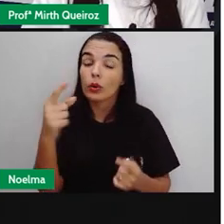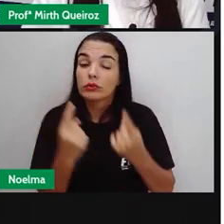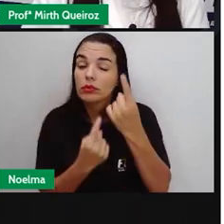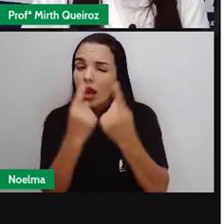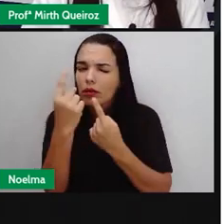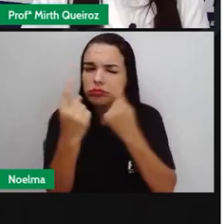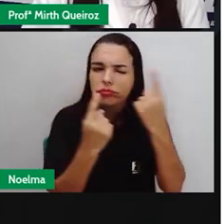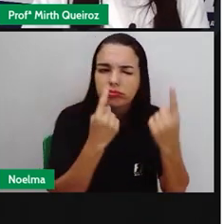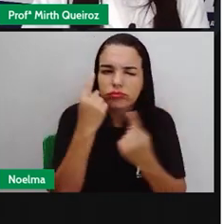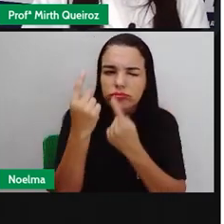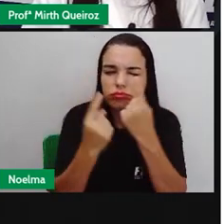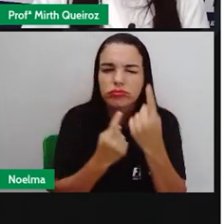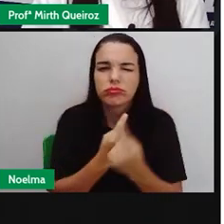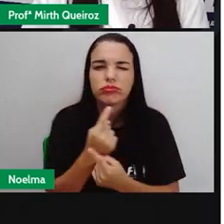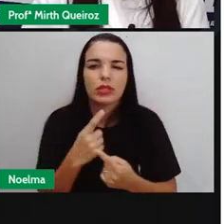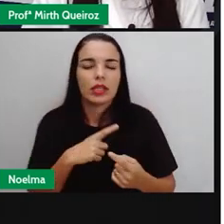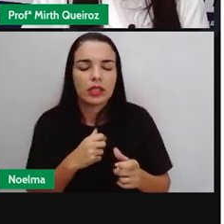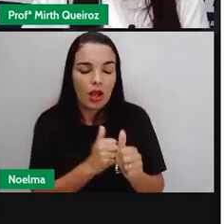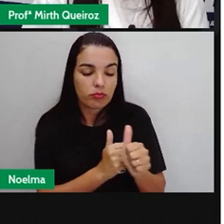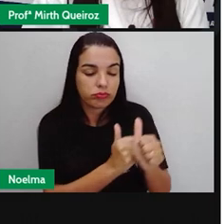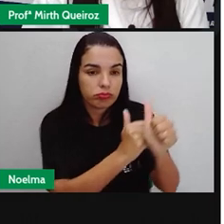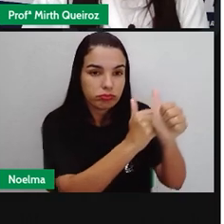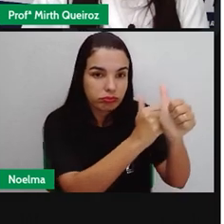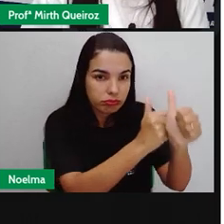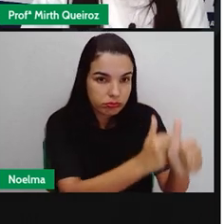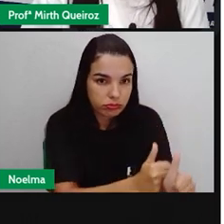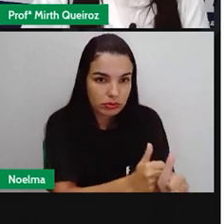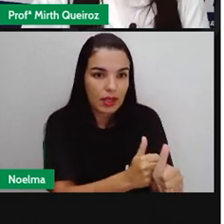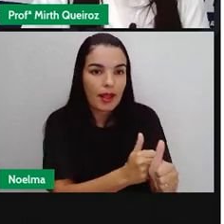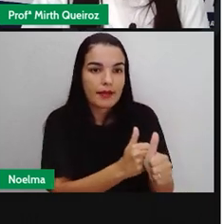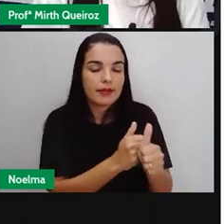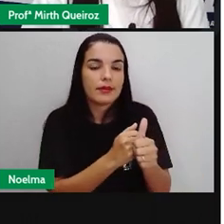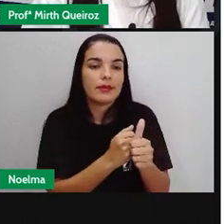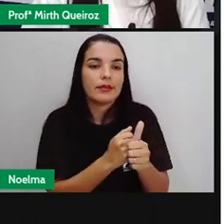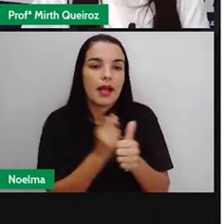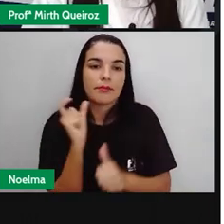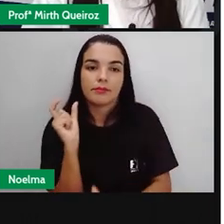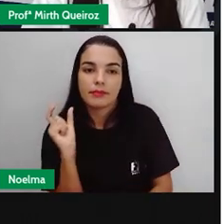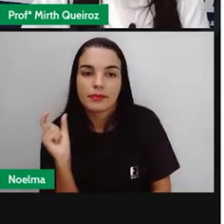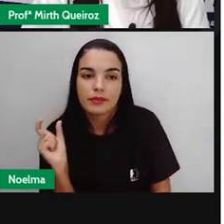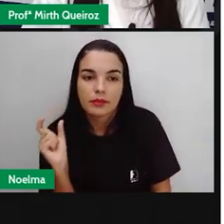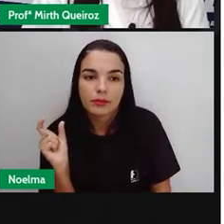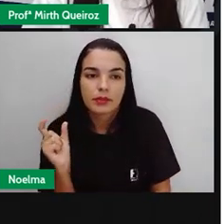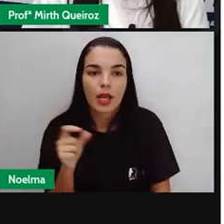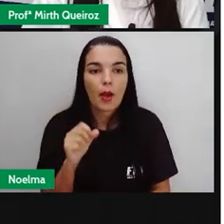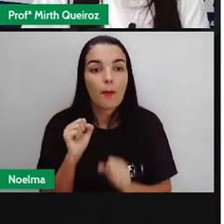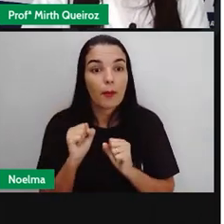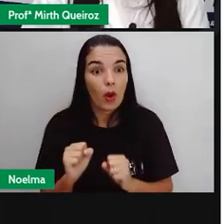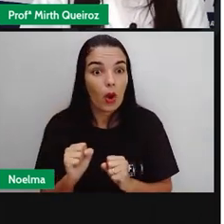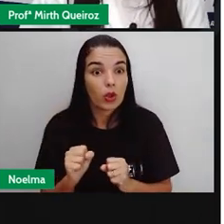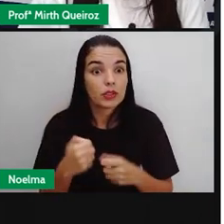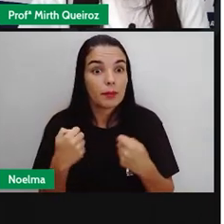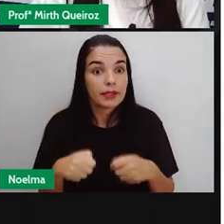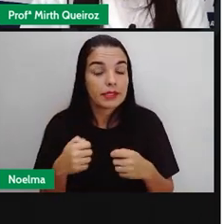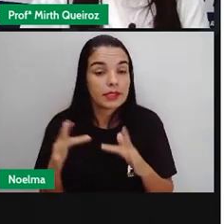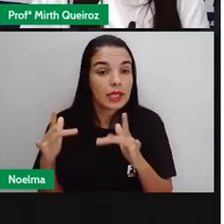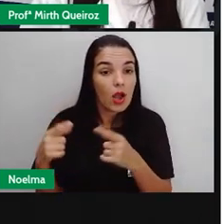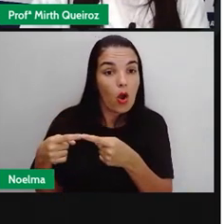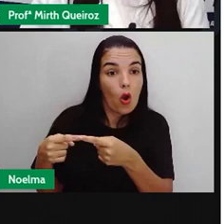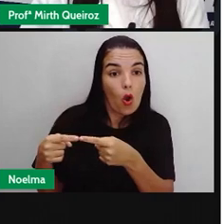outros elementos acompanham o substantivo, os adjetivos devem concordar em gênero e